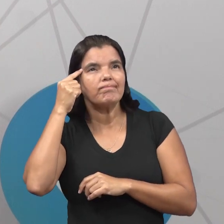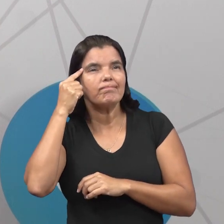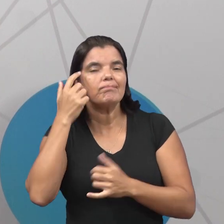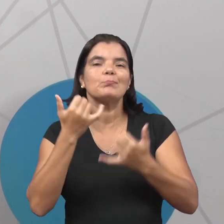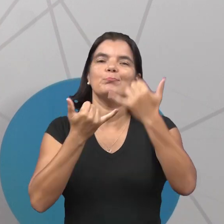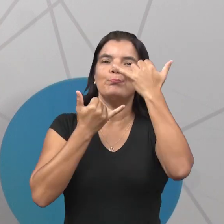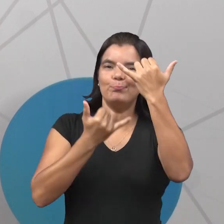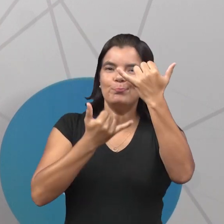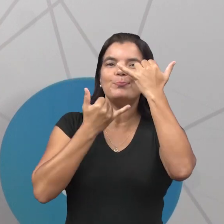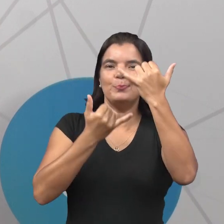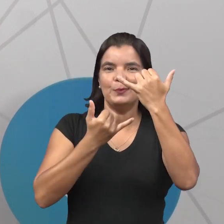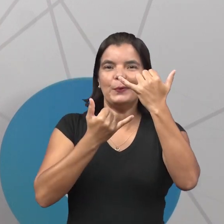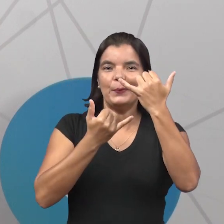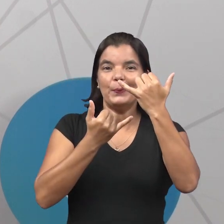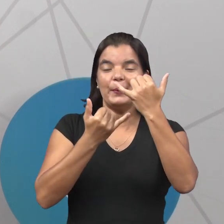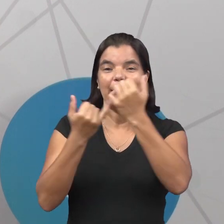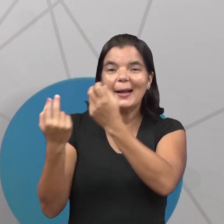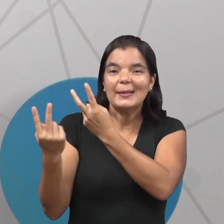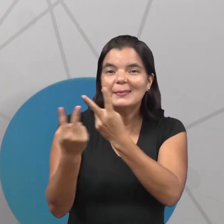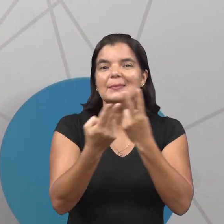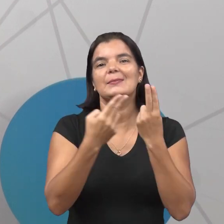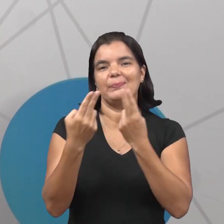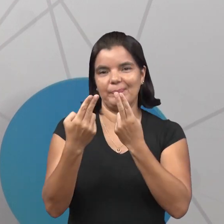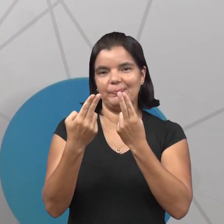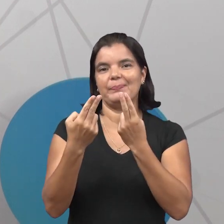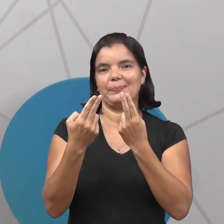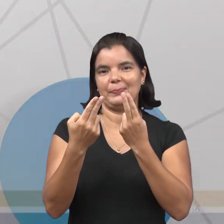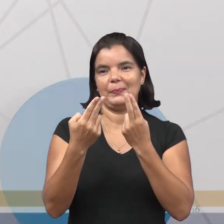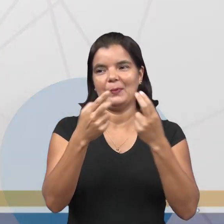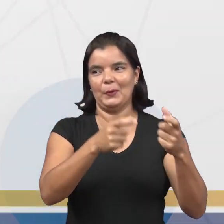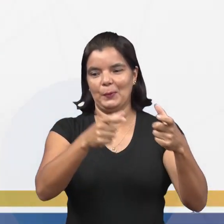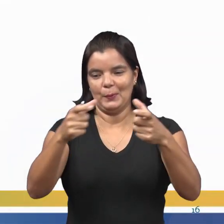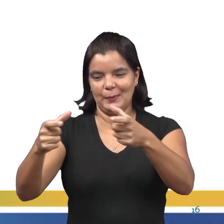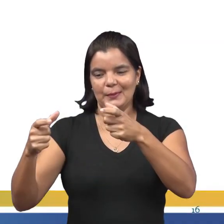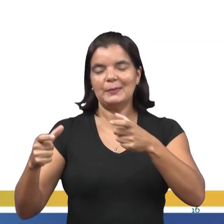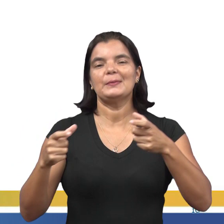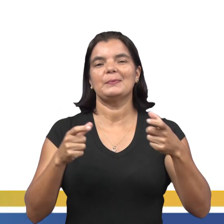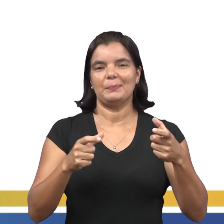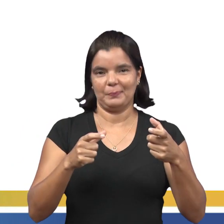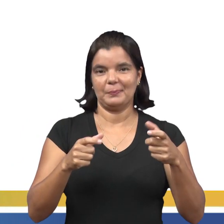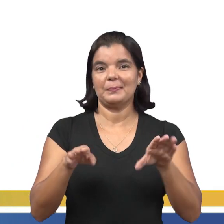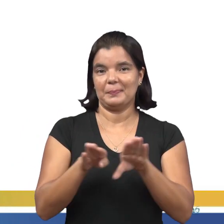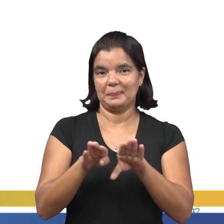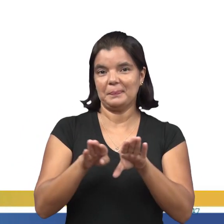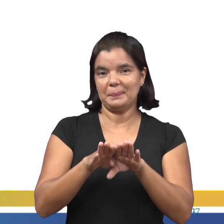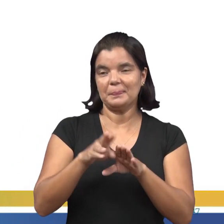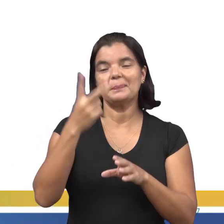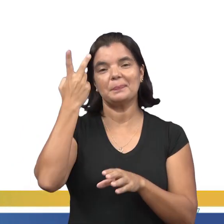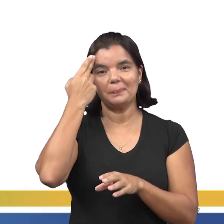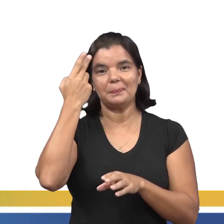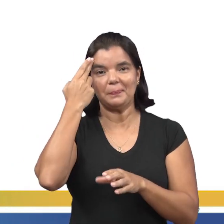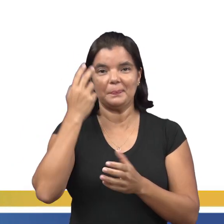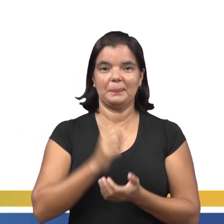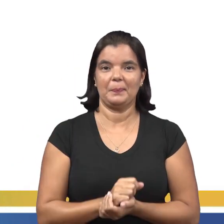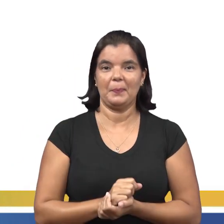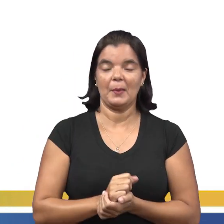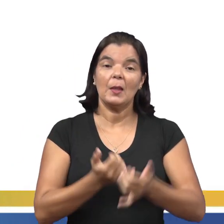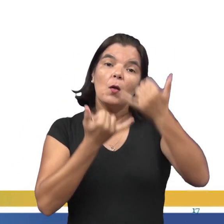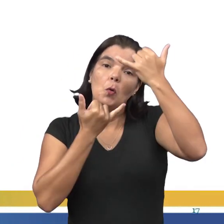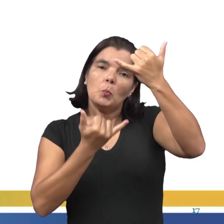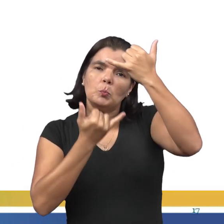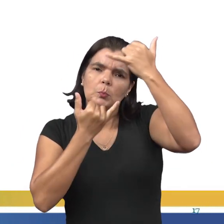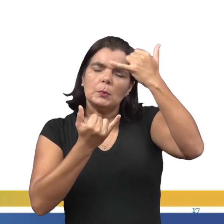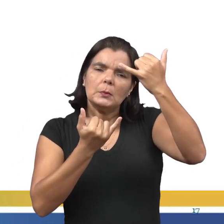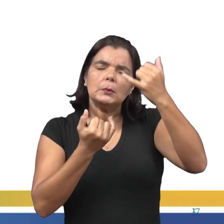o que há de comum nas áreas, no território, quanto aos aspectos naturais. O IBGE